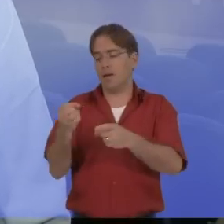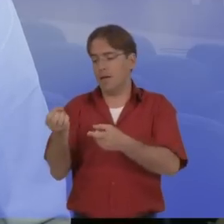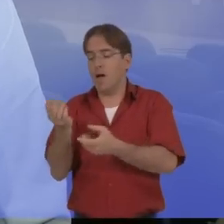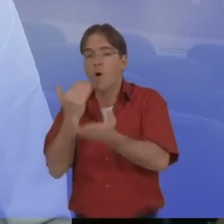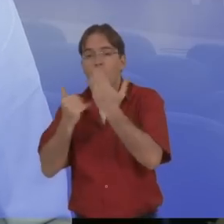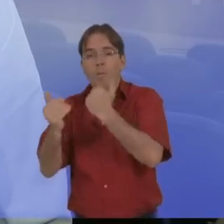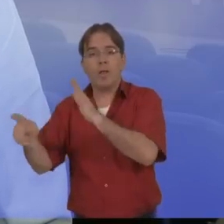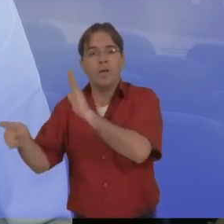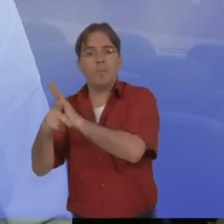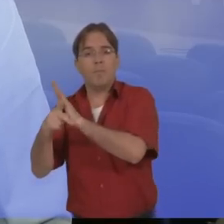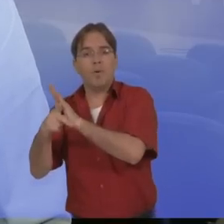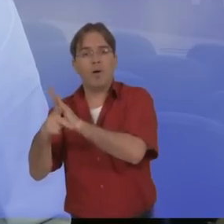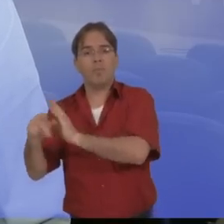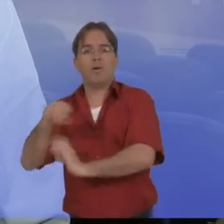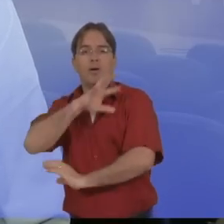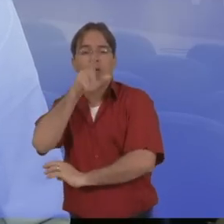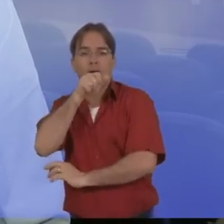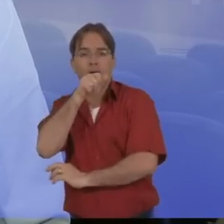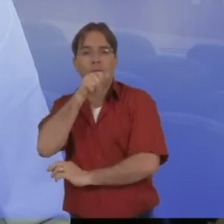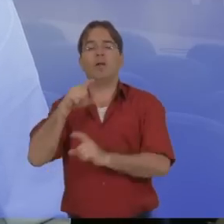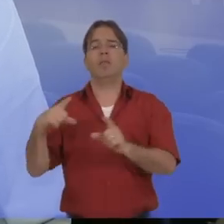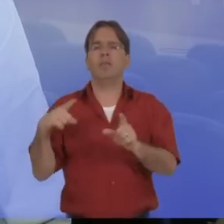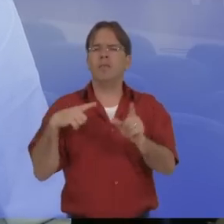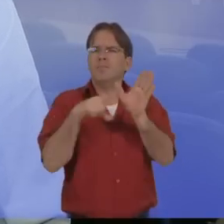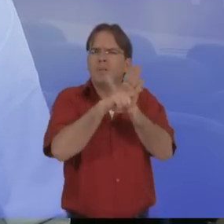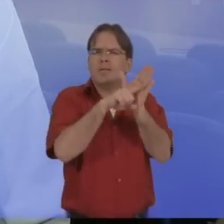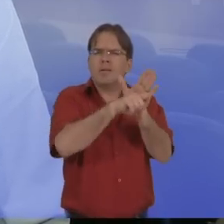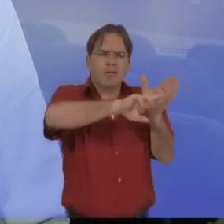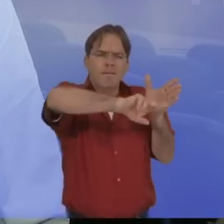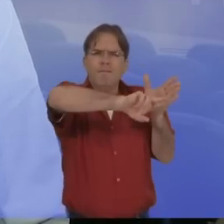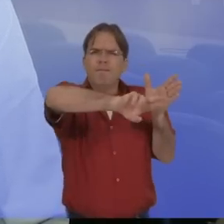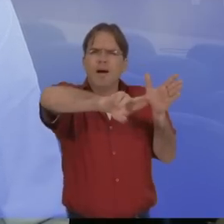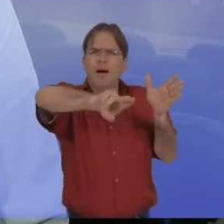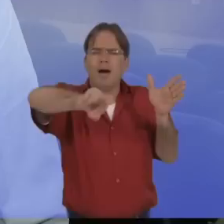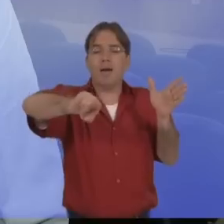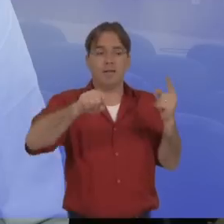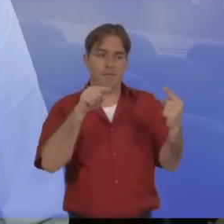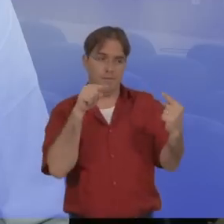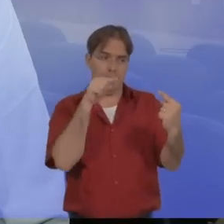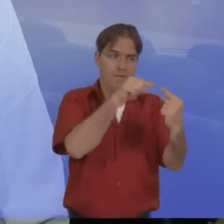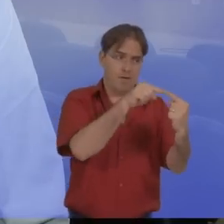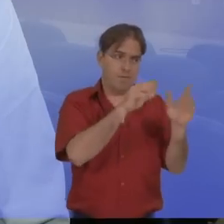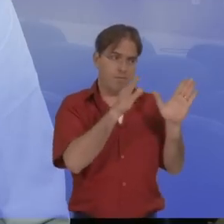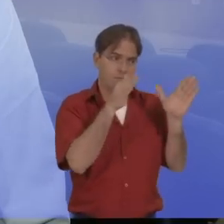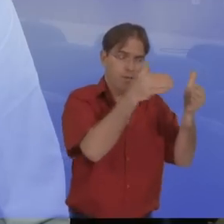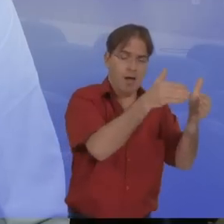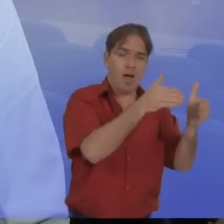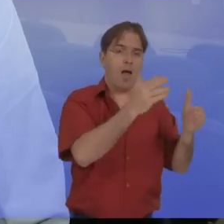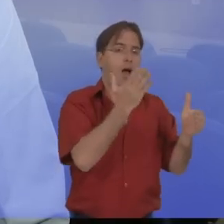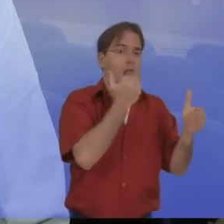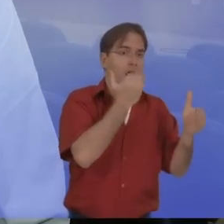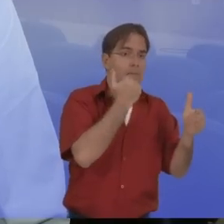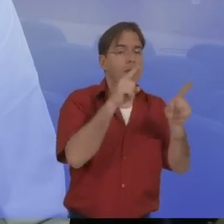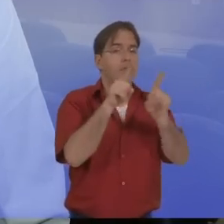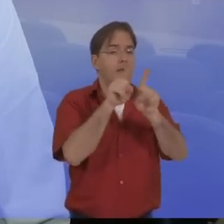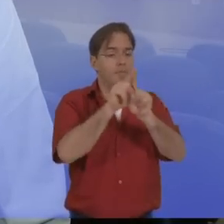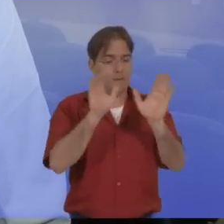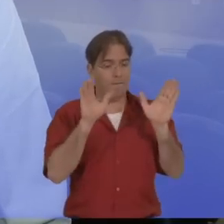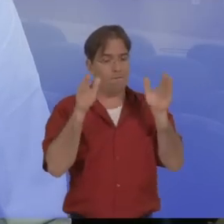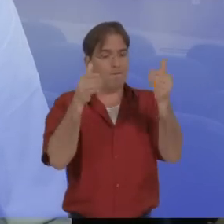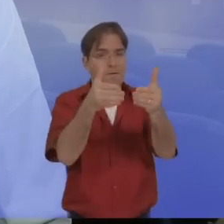produção de ração animal. Então, temos várias pesquisas ligadas, tanto a alimentos e